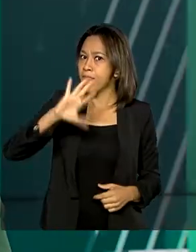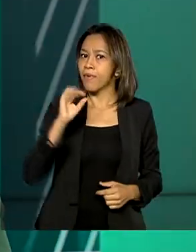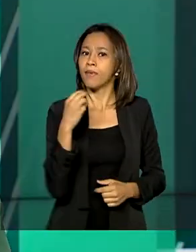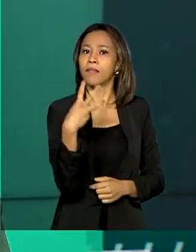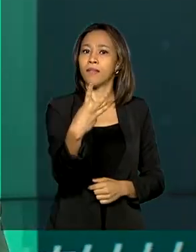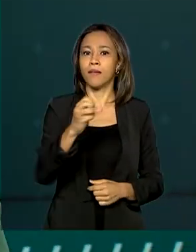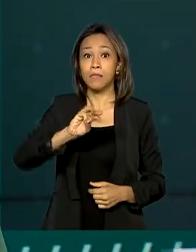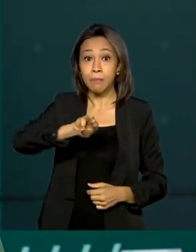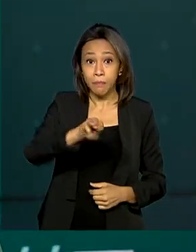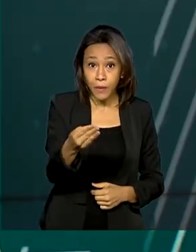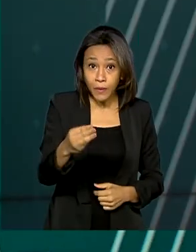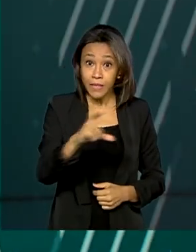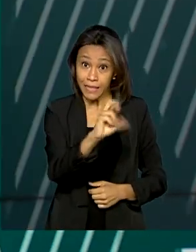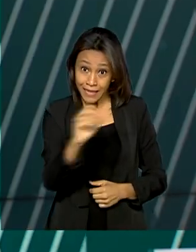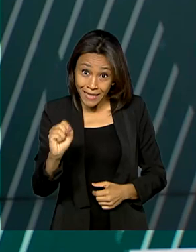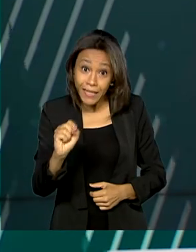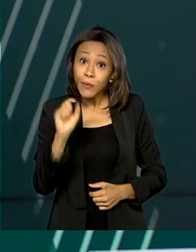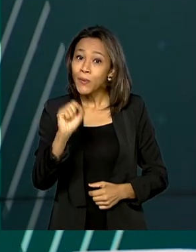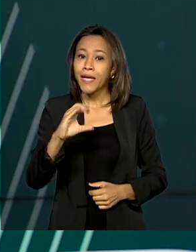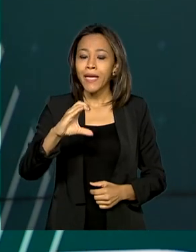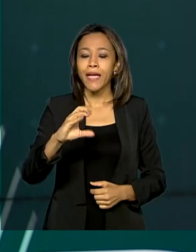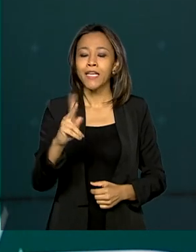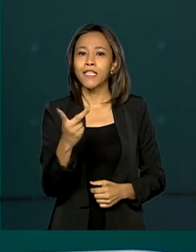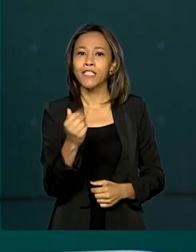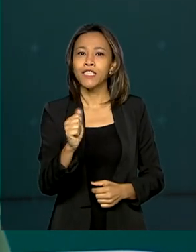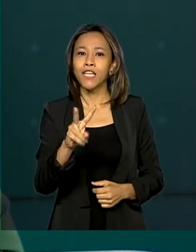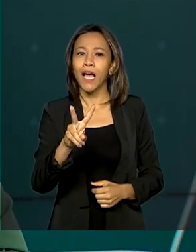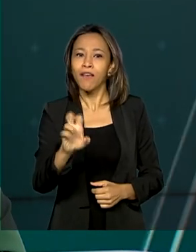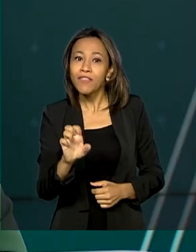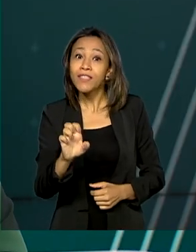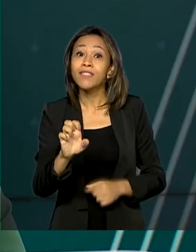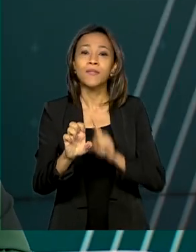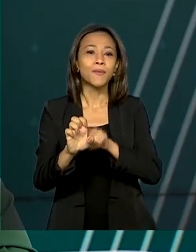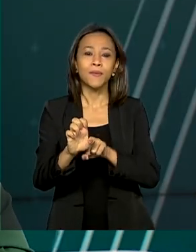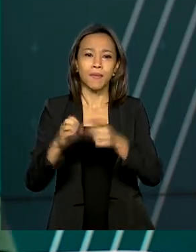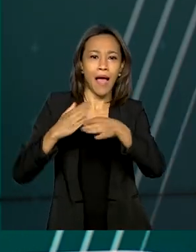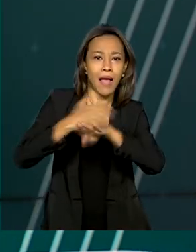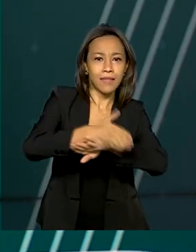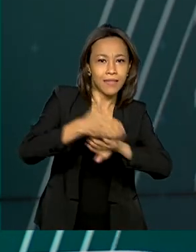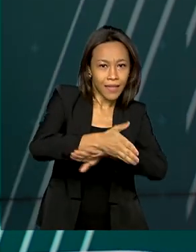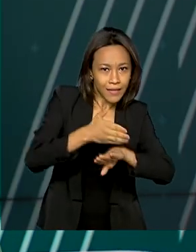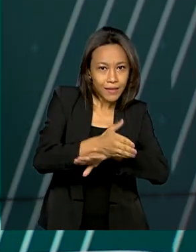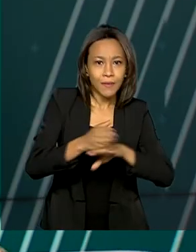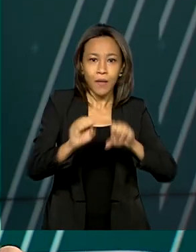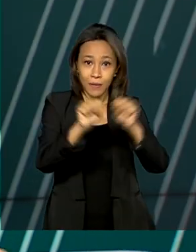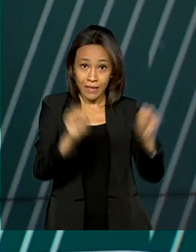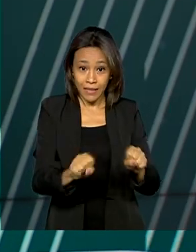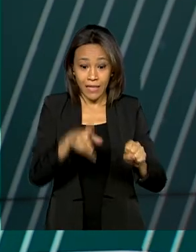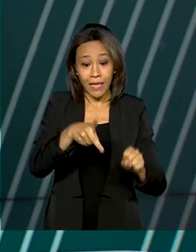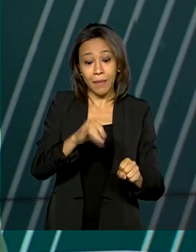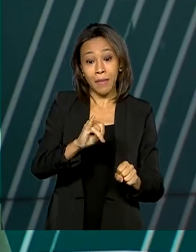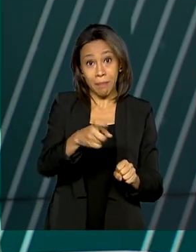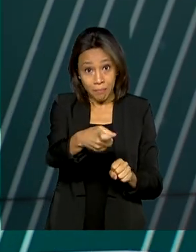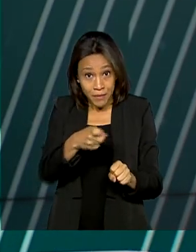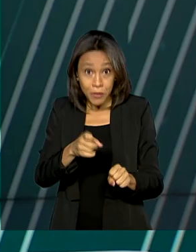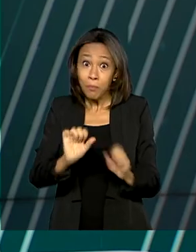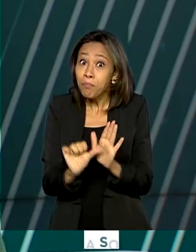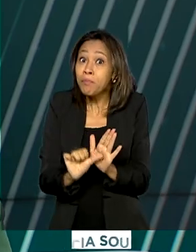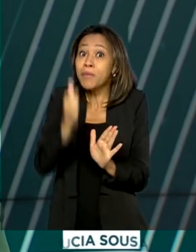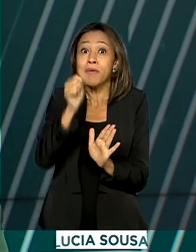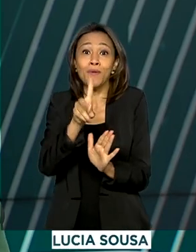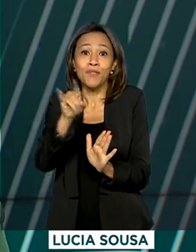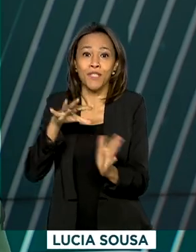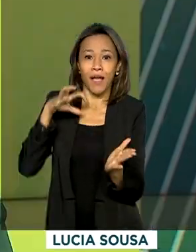3 milhões e meio de chaves digitais do PIX foram feitas no primeiro dia de cadastro. A nova ferramenta de pagamentos